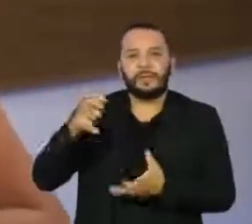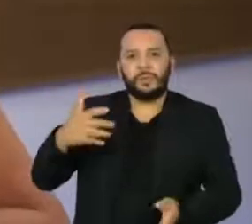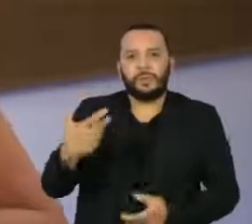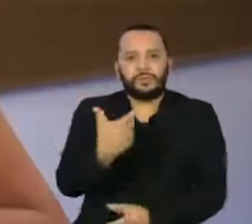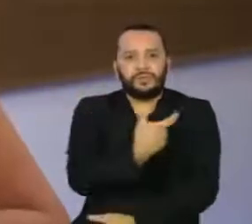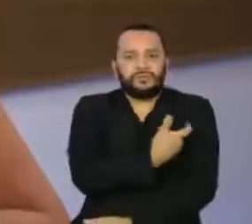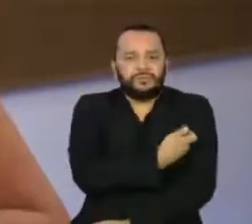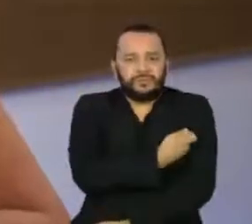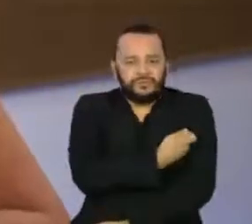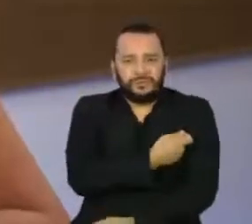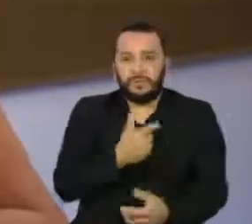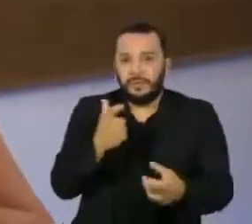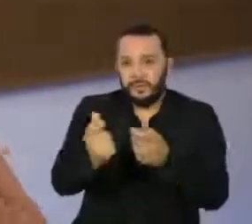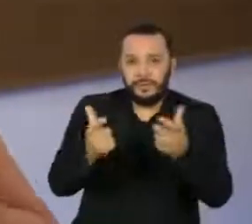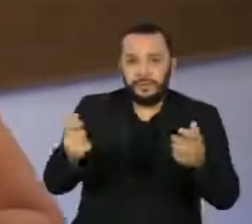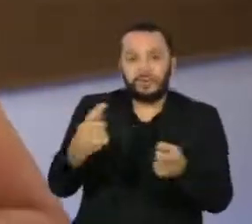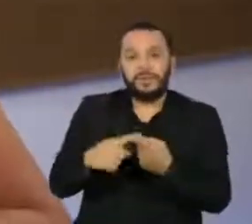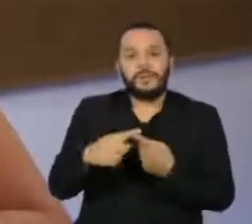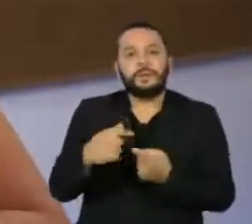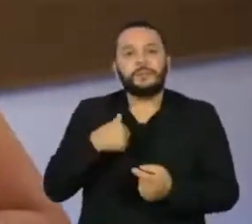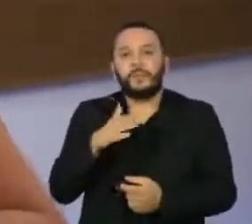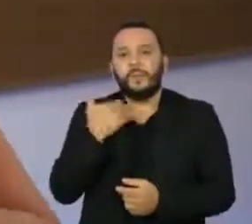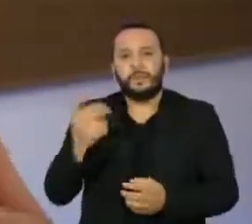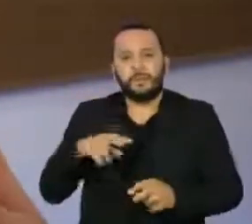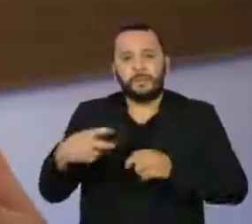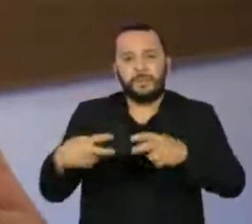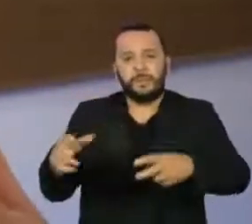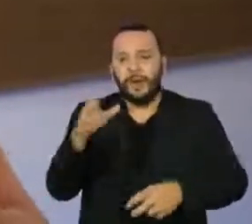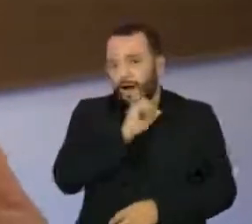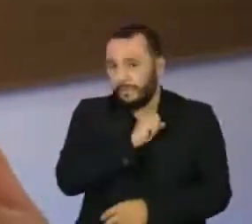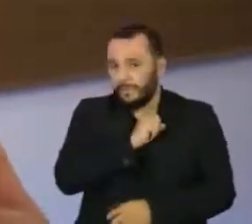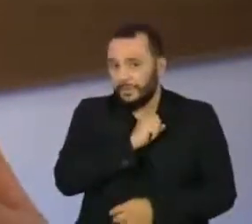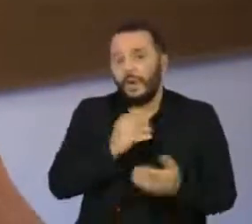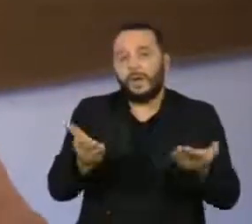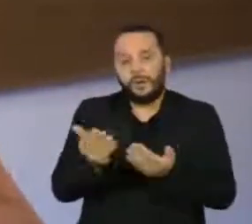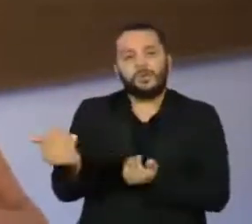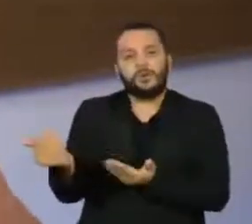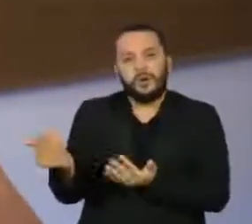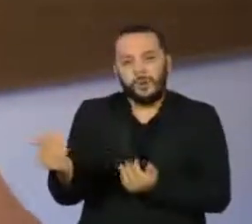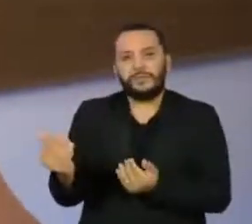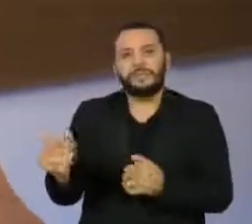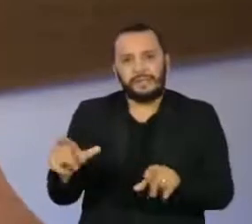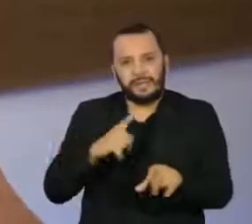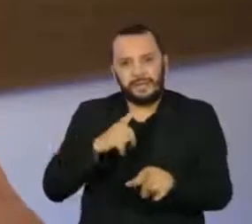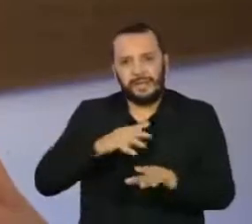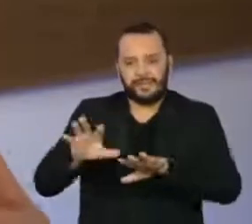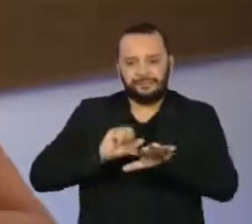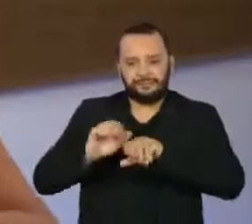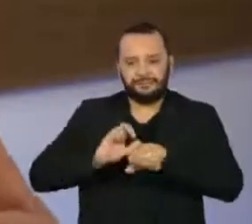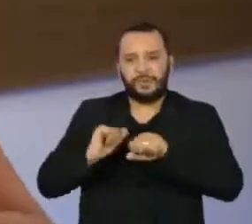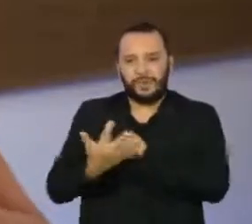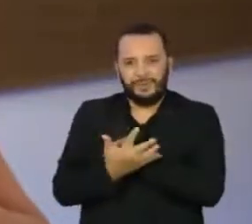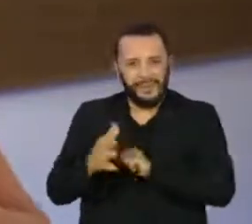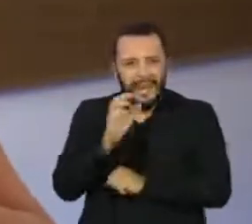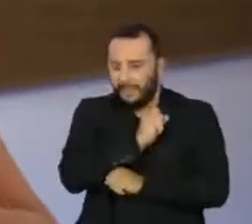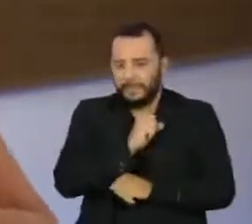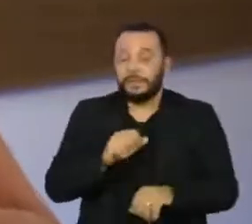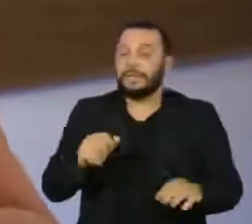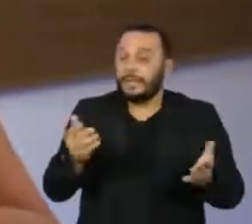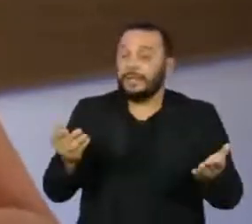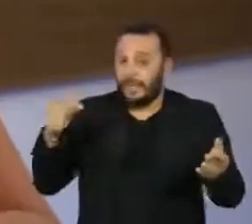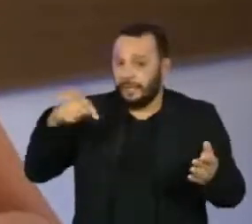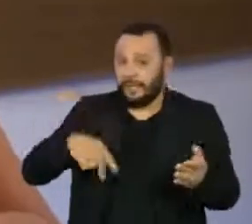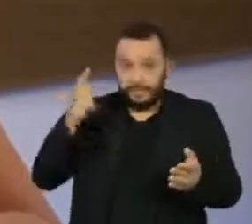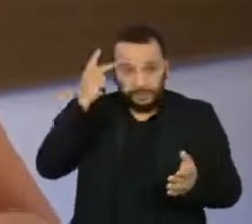jovens estão se contaminando muito e aqui em São Paulo são feitos inquéritos sorológicos com uma amostra da população que